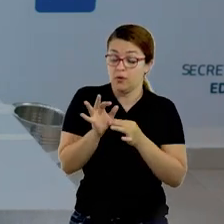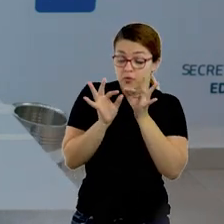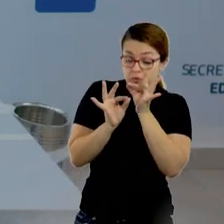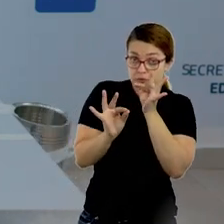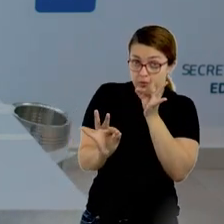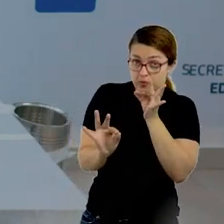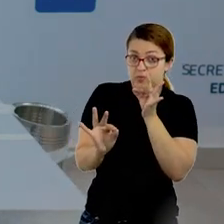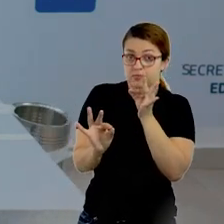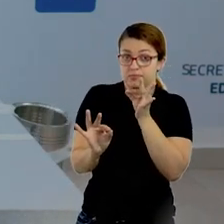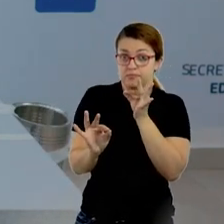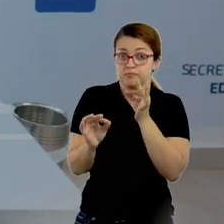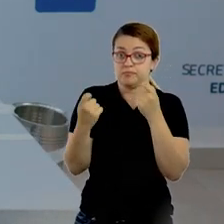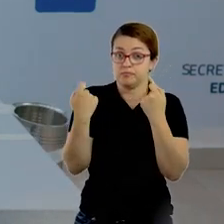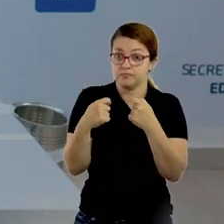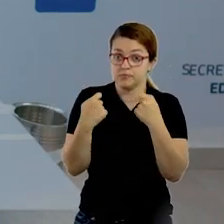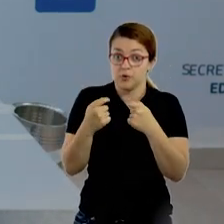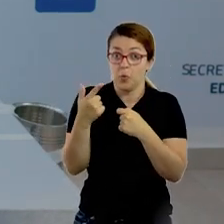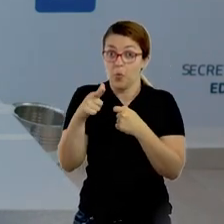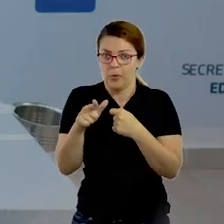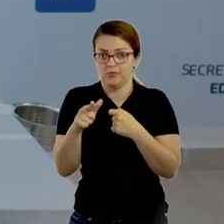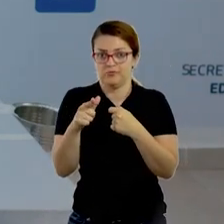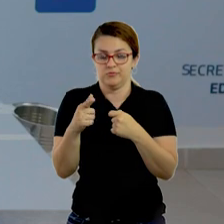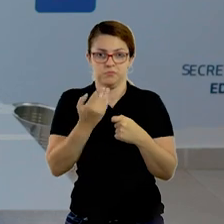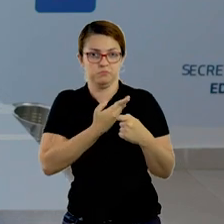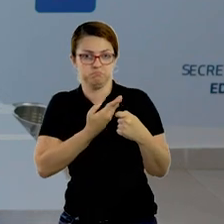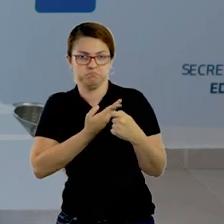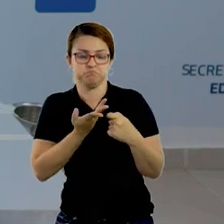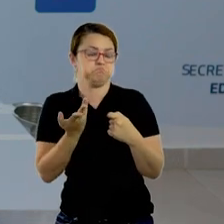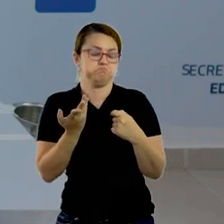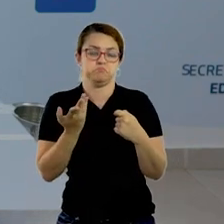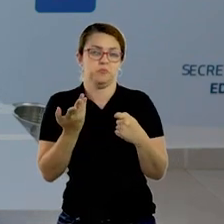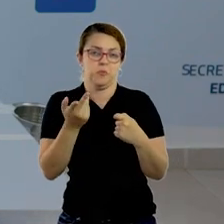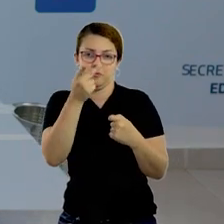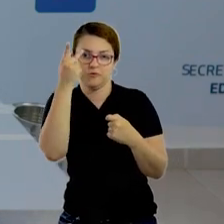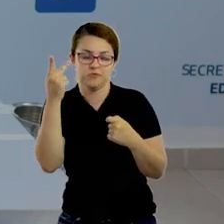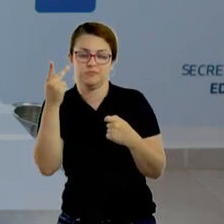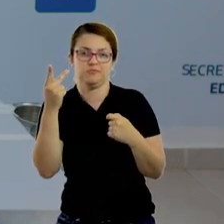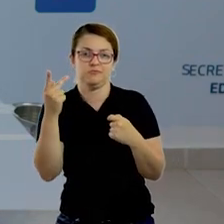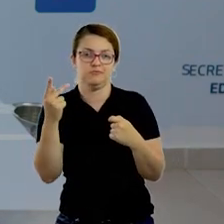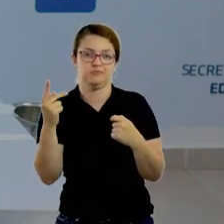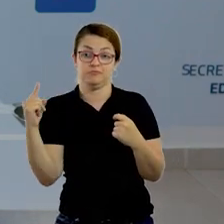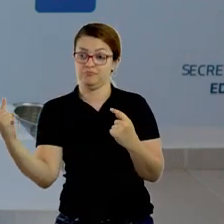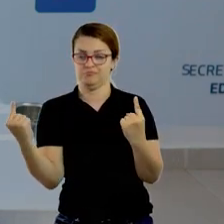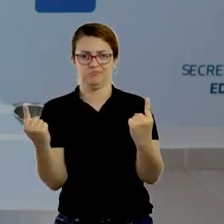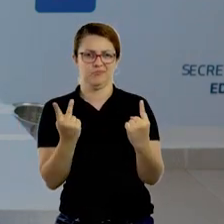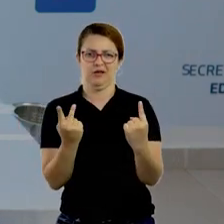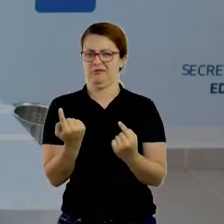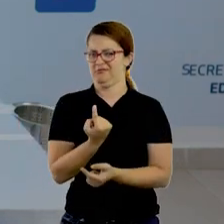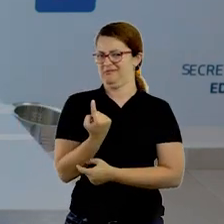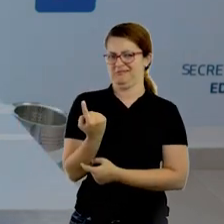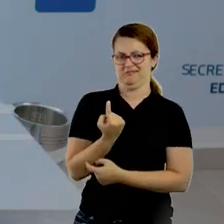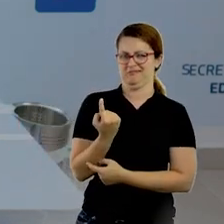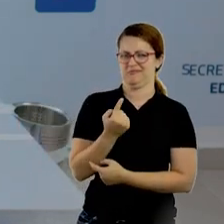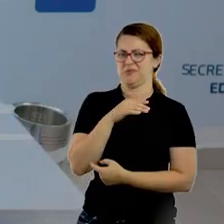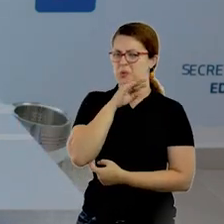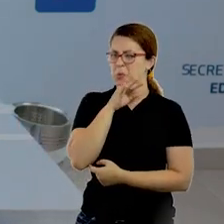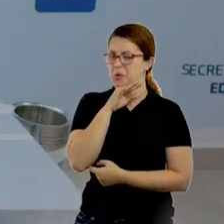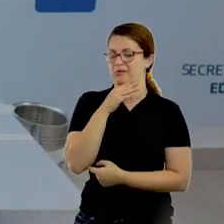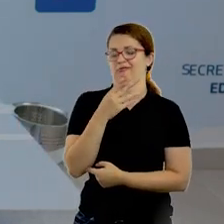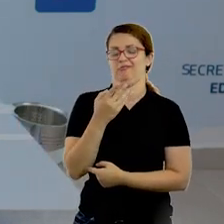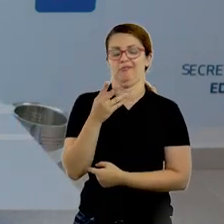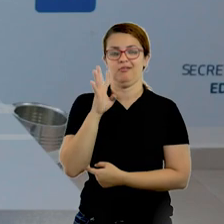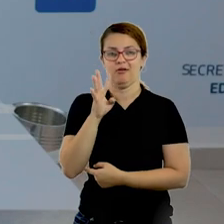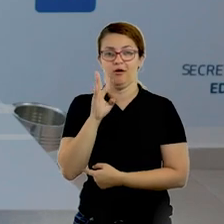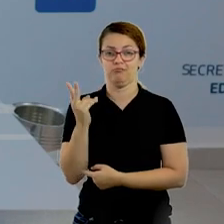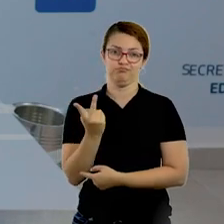Para essa brincadeira ele precisa brincar com outra pessoa, para ficar mais dinâmico. Brincar sozinho não vai ficar muito interessante para ele